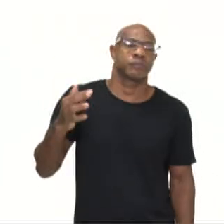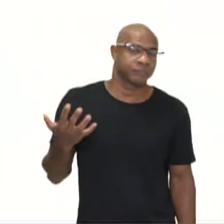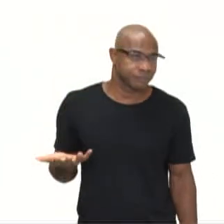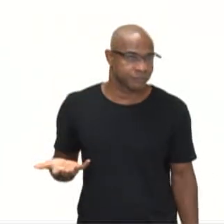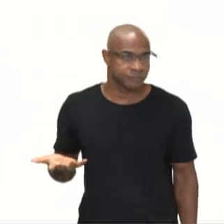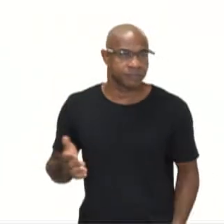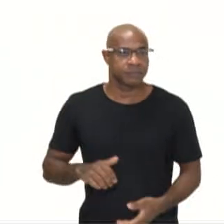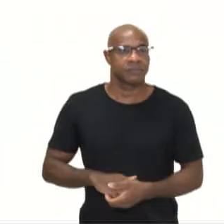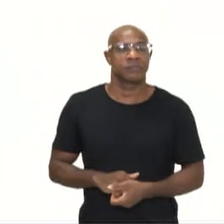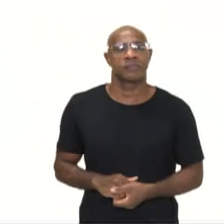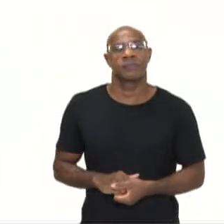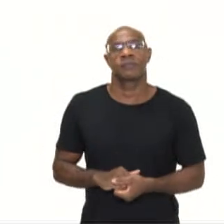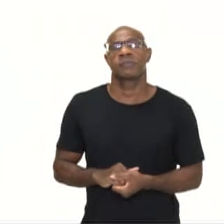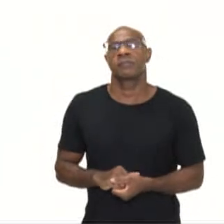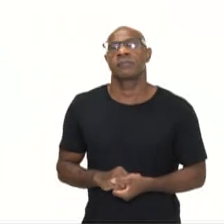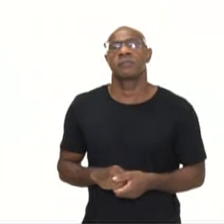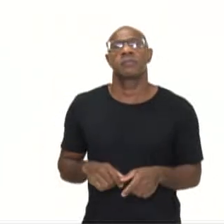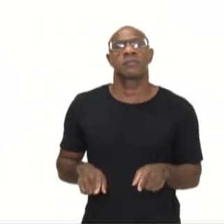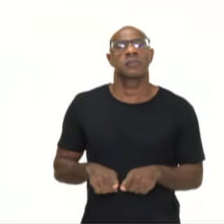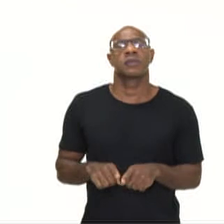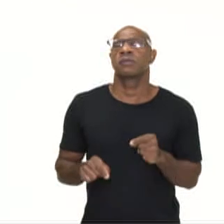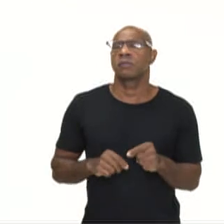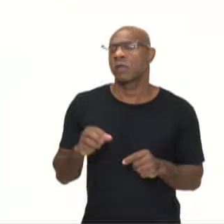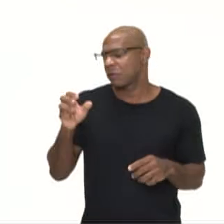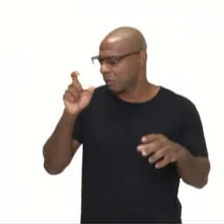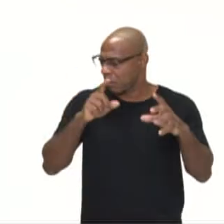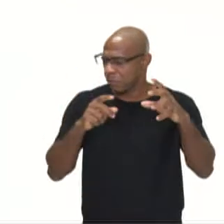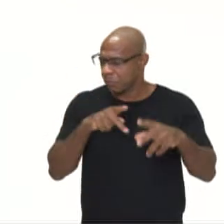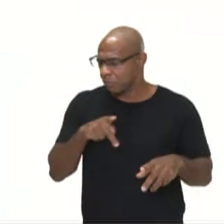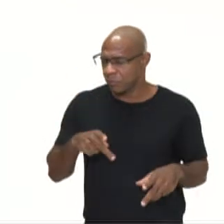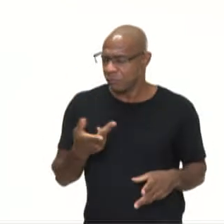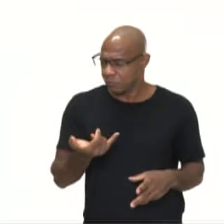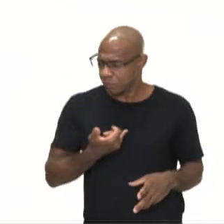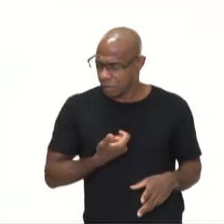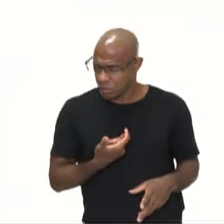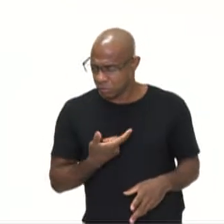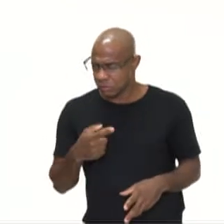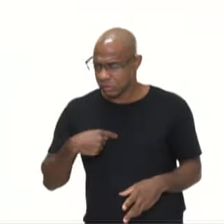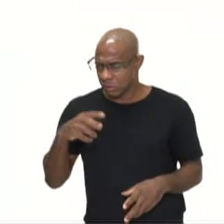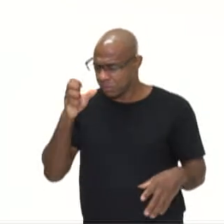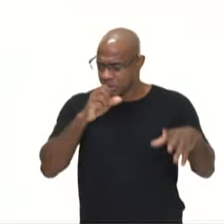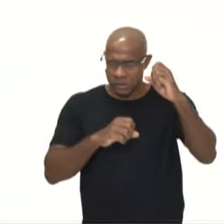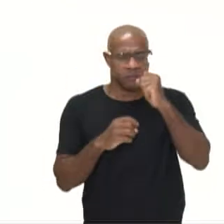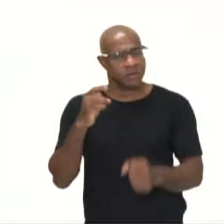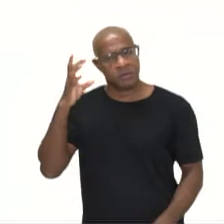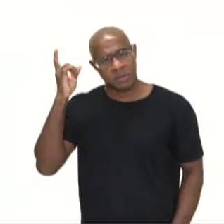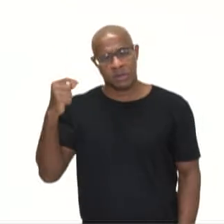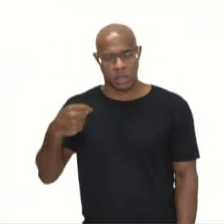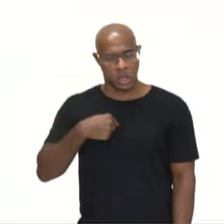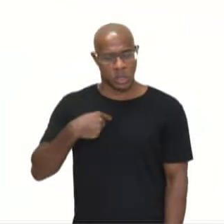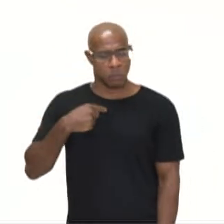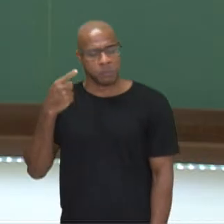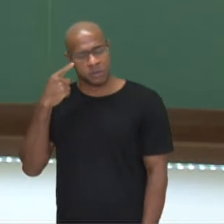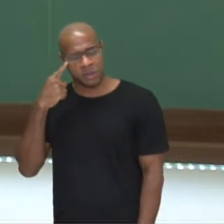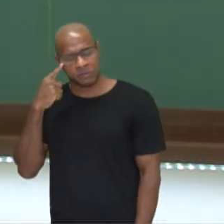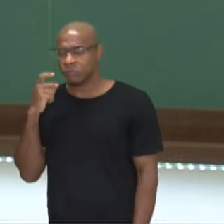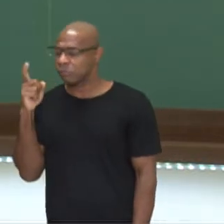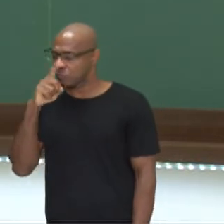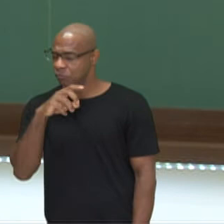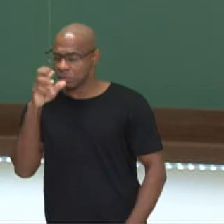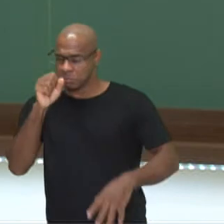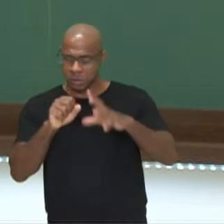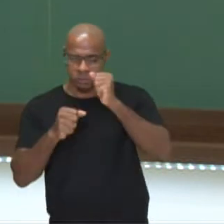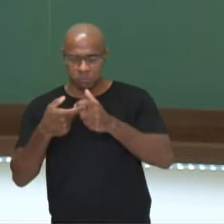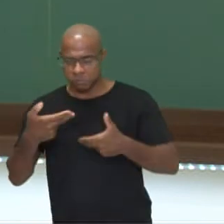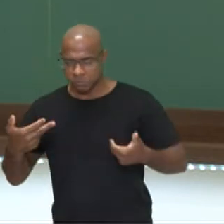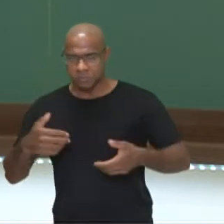Meu professor me disse que aprenderia facilmente. Eu pensava que seria mais difícil aprender, certo? O professor falou pra ele, você vai aprender.